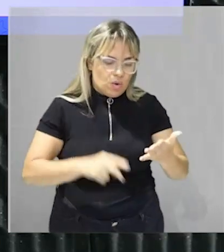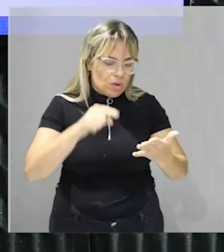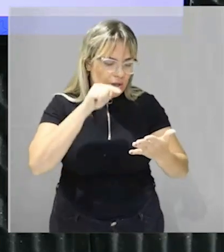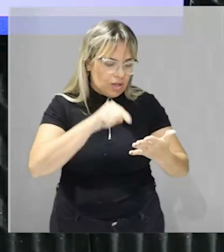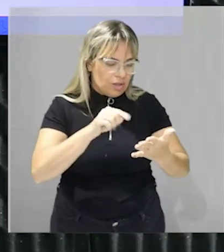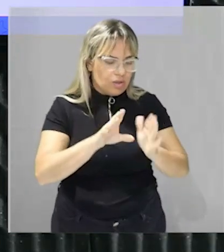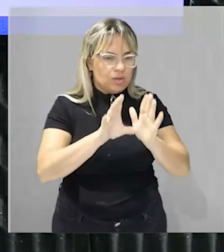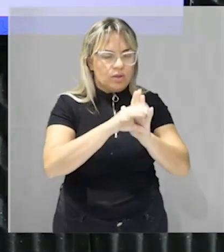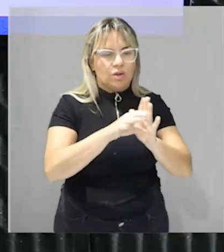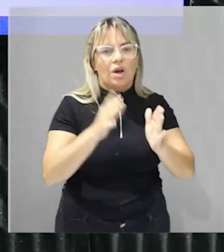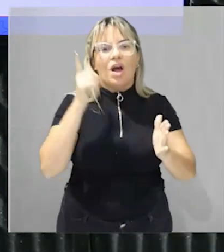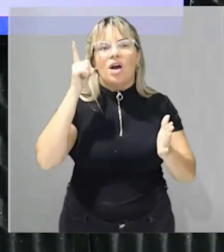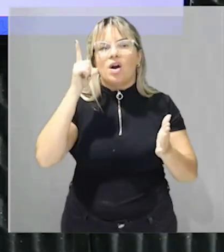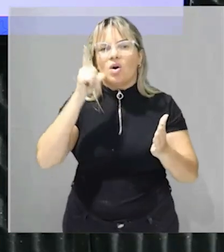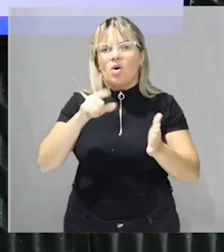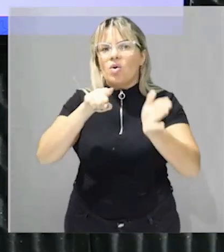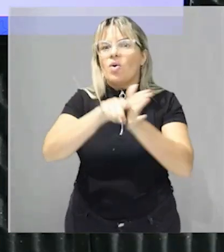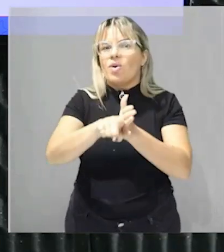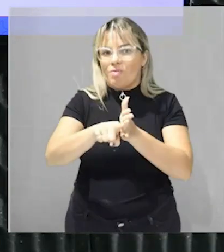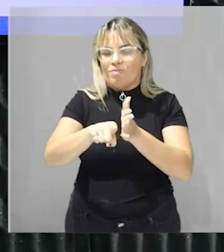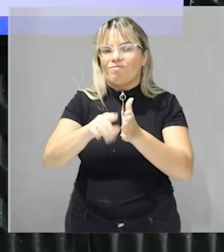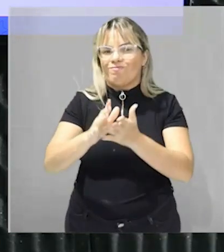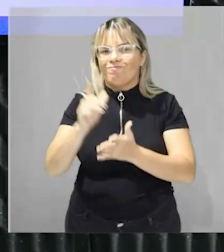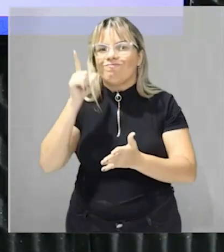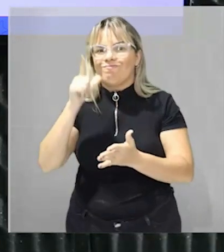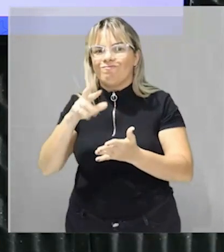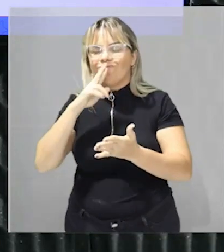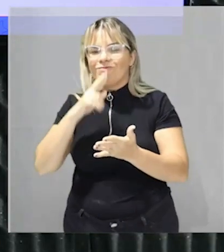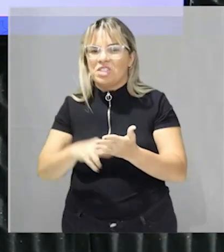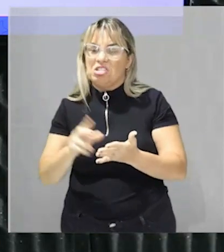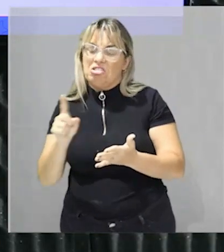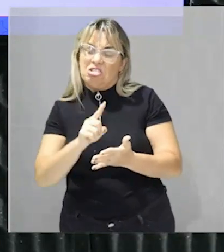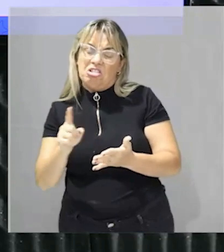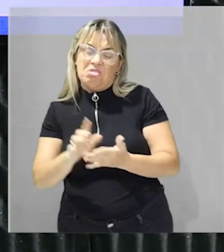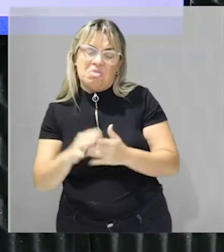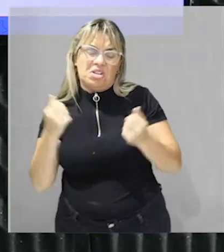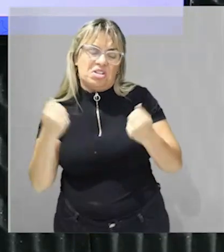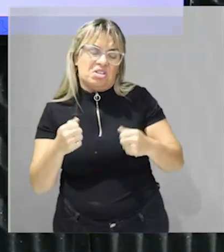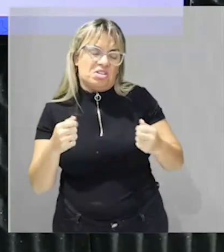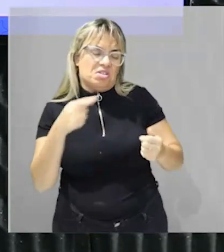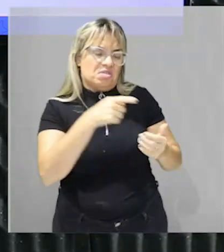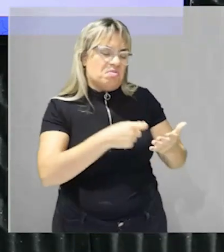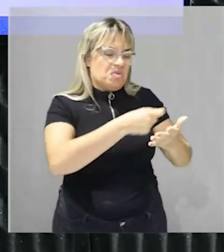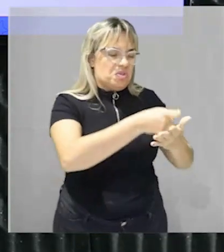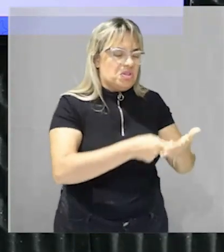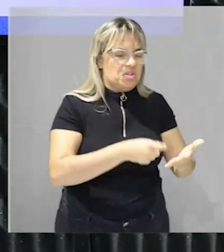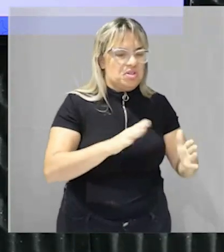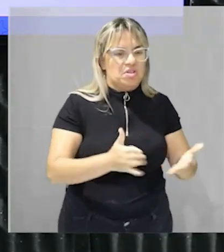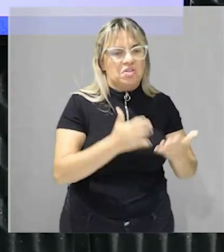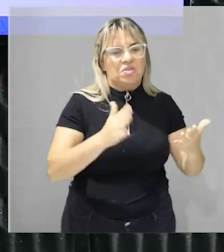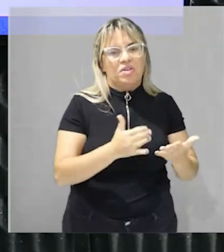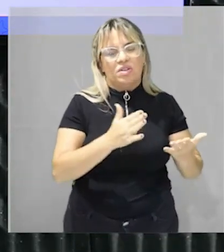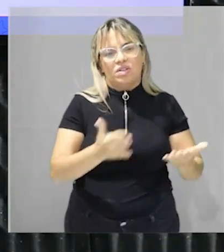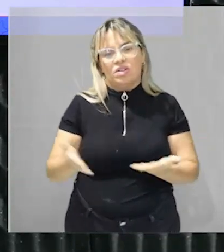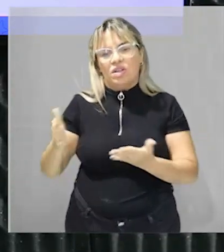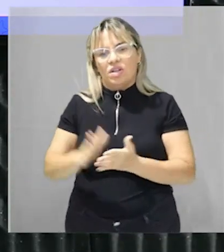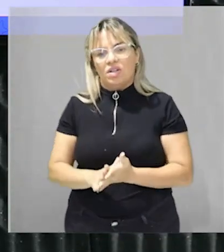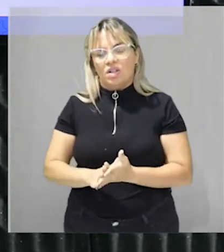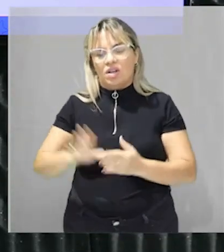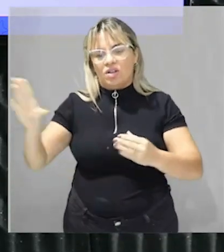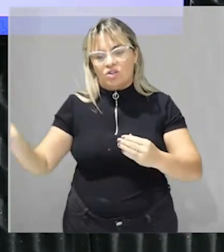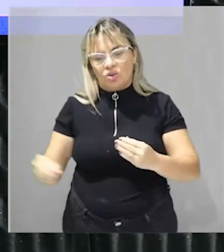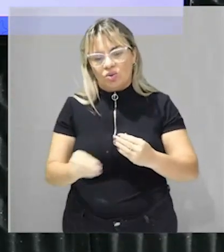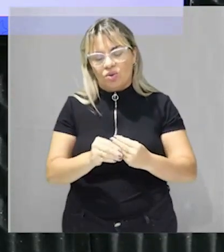pergunta você consegue responder sem precisar ir para o texto motivador muitas vezes o texto motivador ele é só um complemento